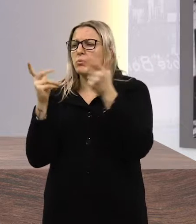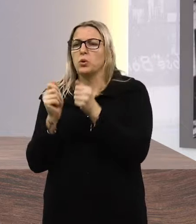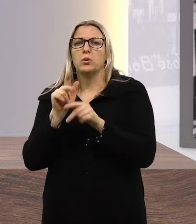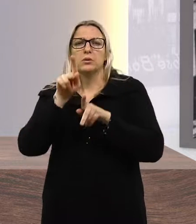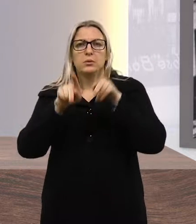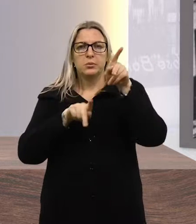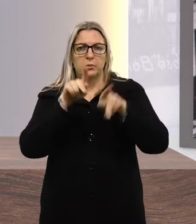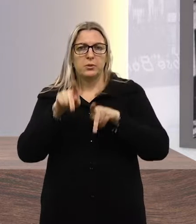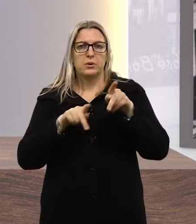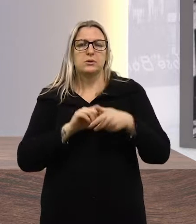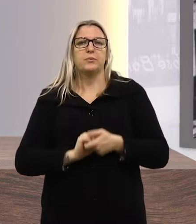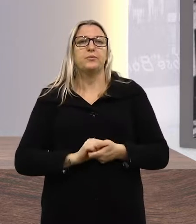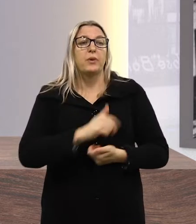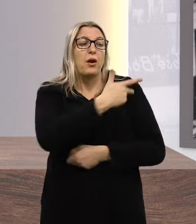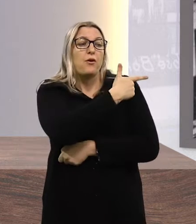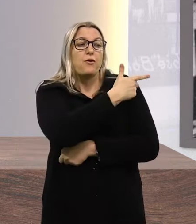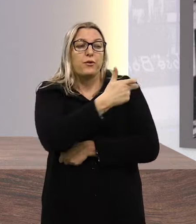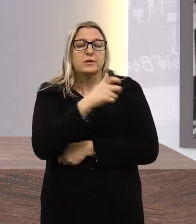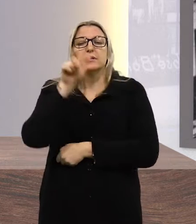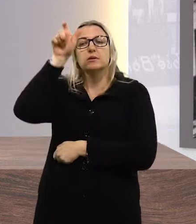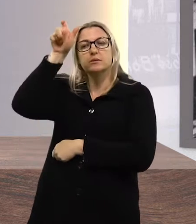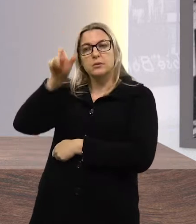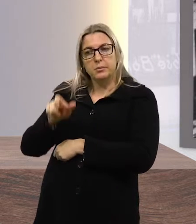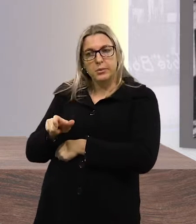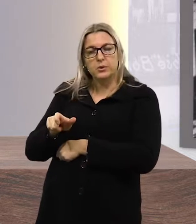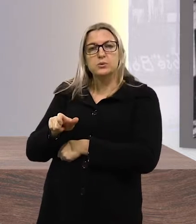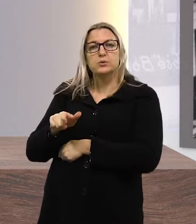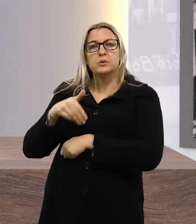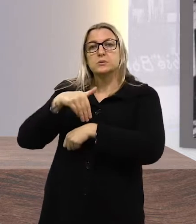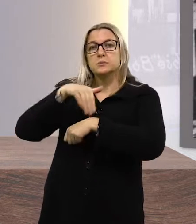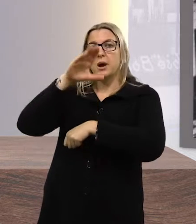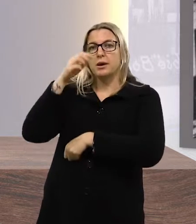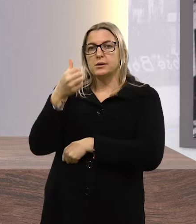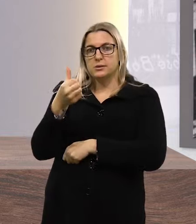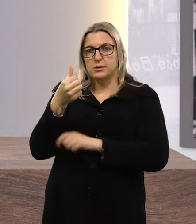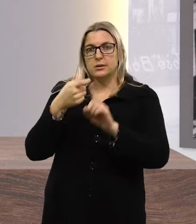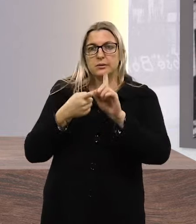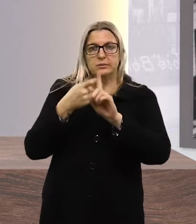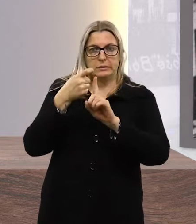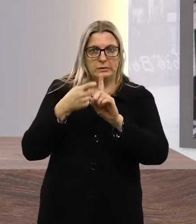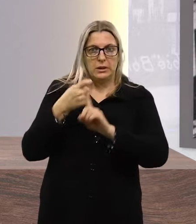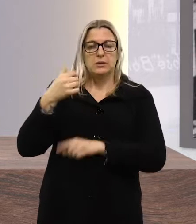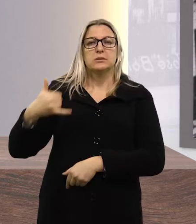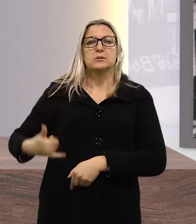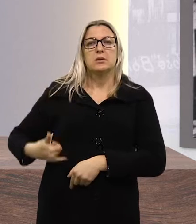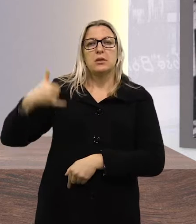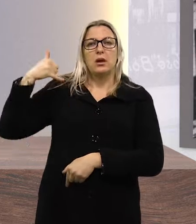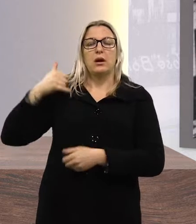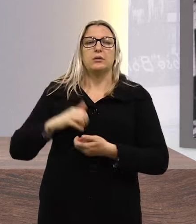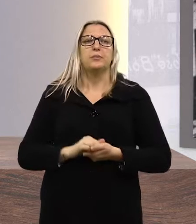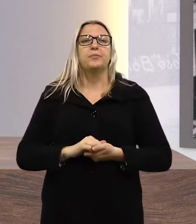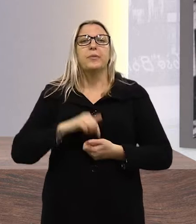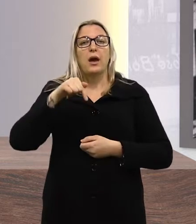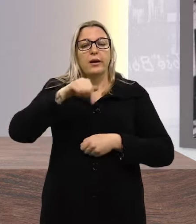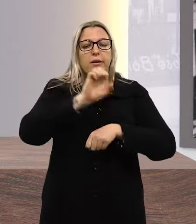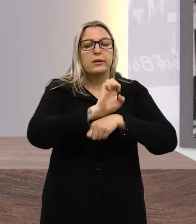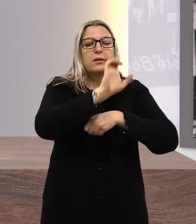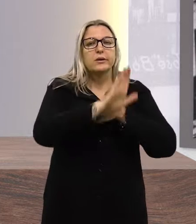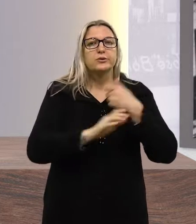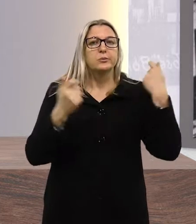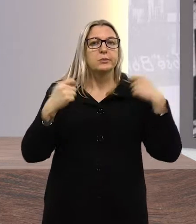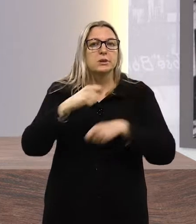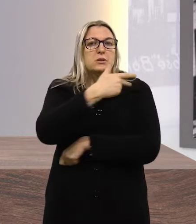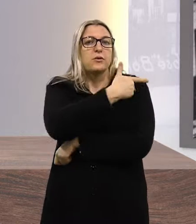população. A imunização vale para pessoas com mais de 6 meses de idade. No município, devem ser